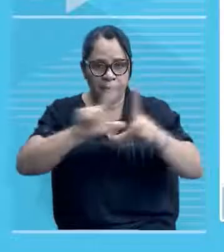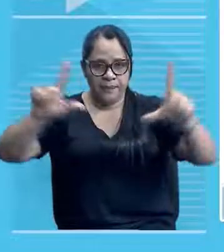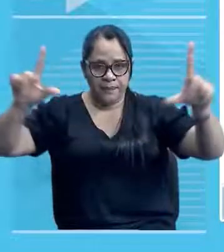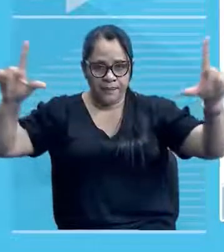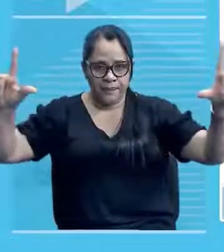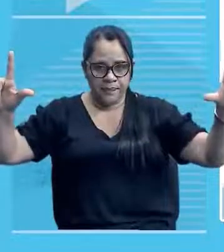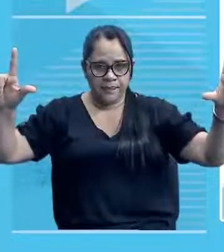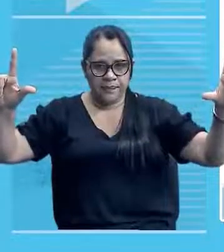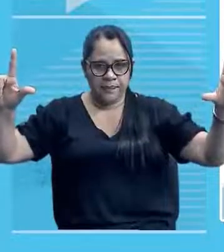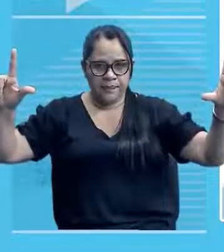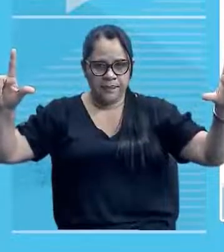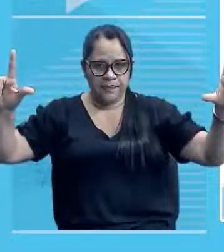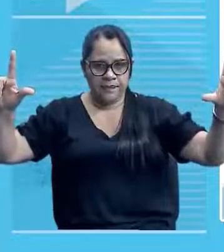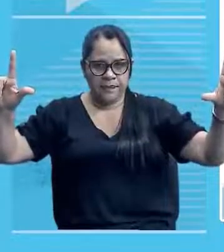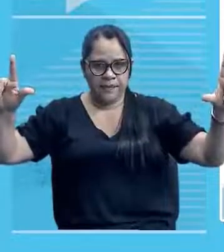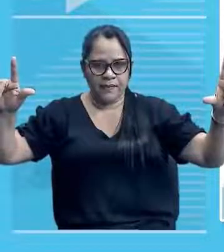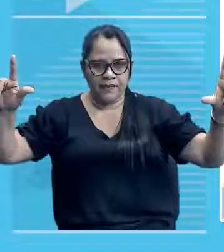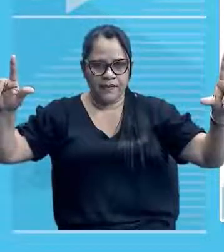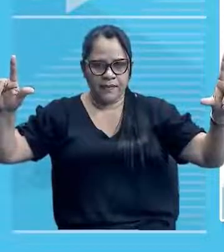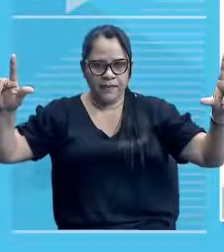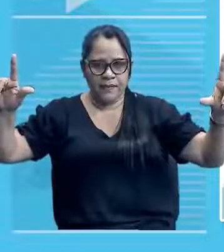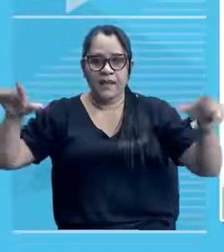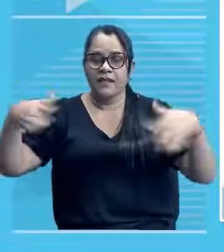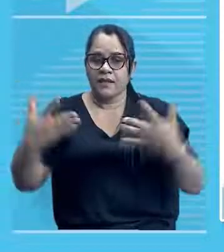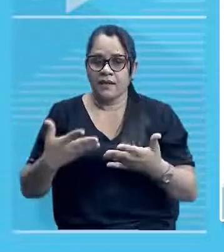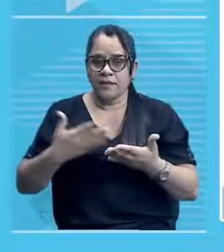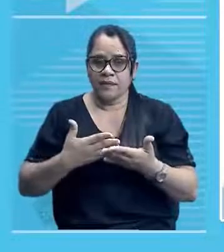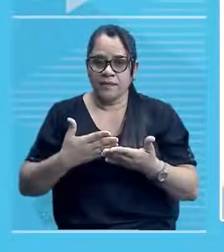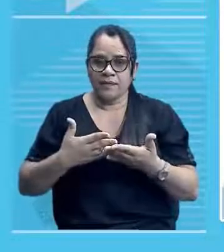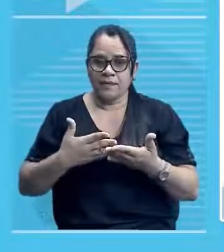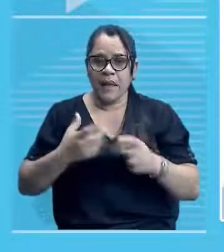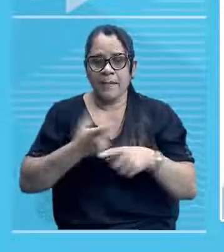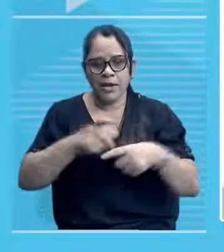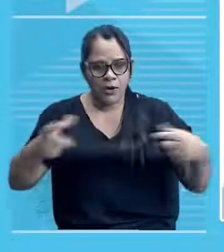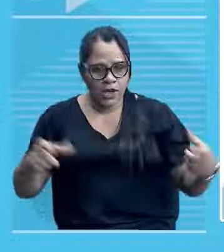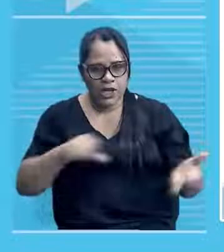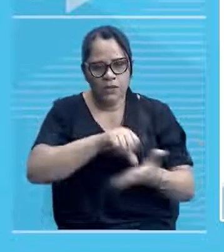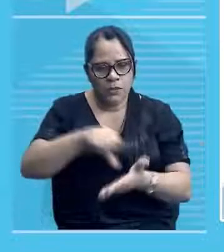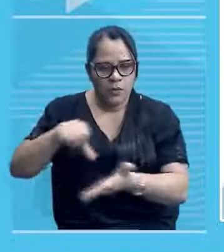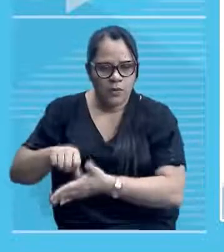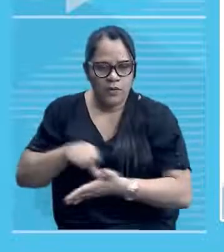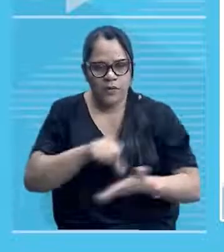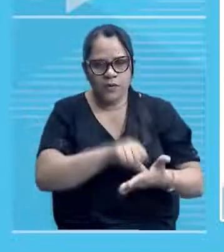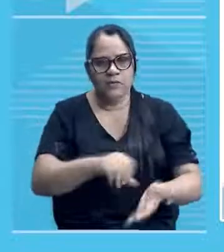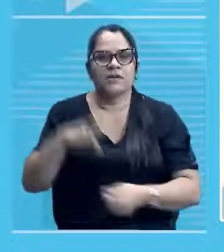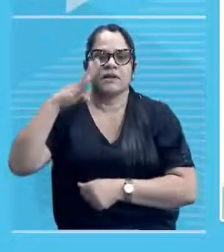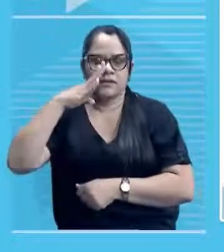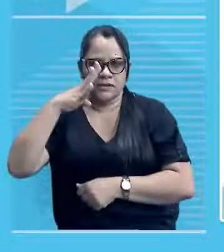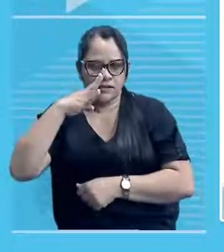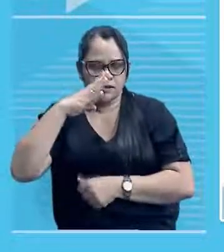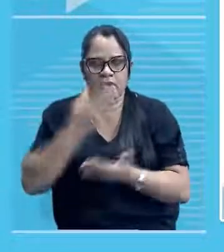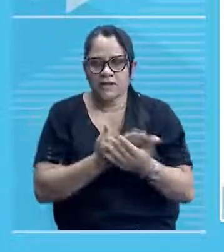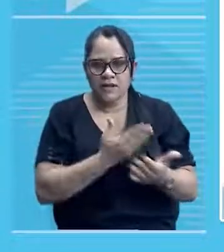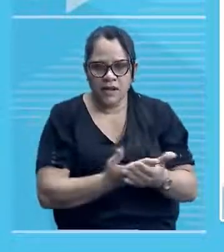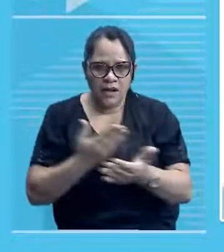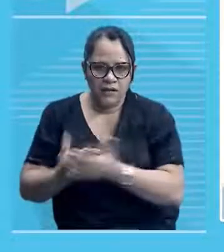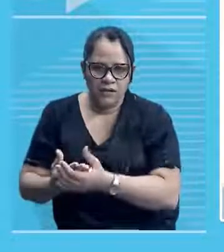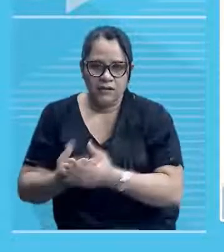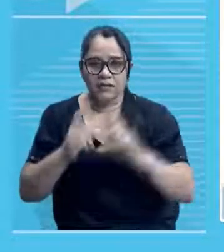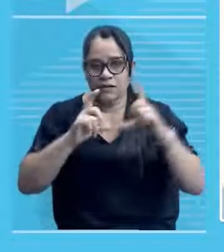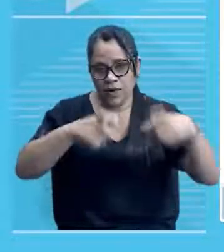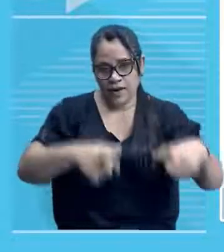Acredito que vocês... Eu observo que boa parte dos povos que assistem às nossas aulas ficam no sul do Piauí.